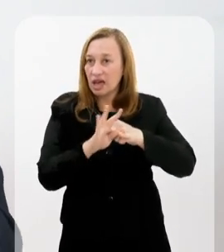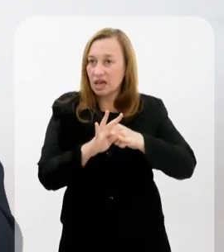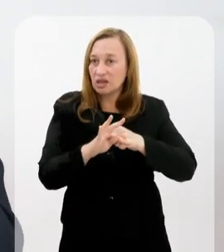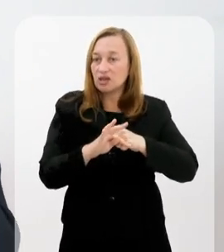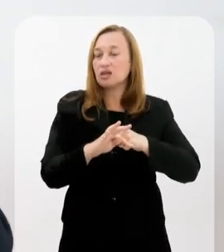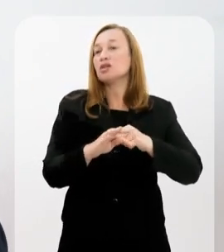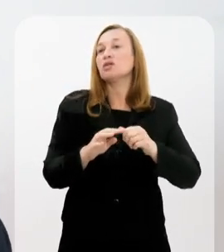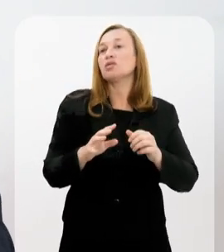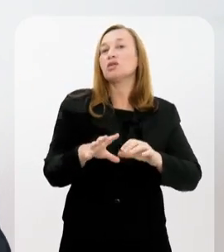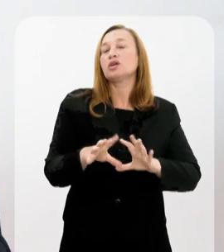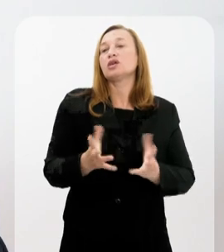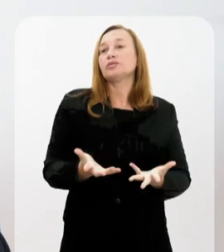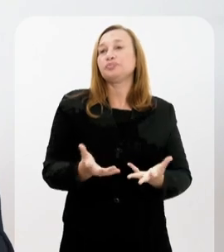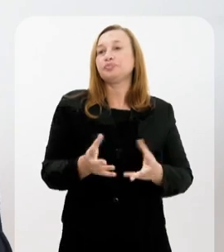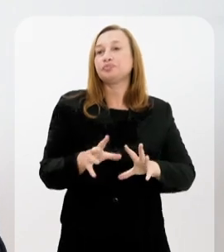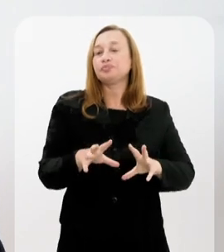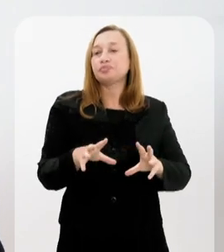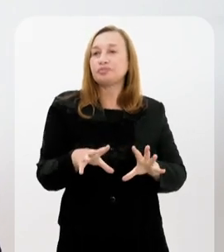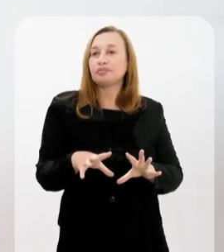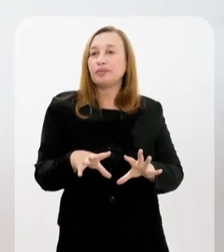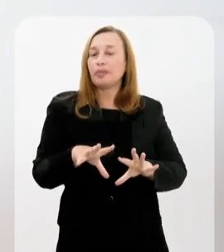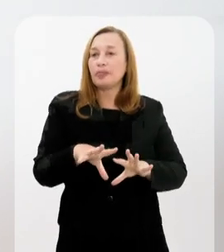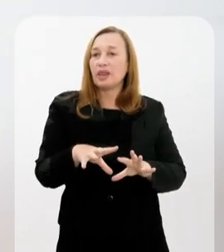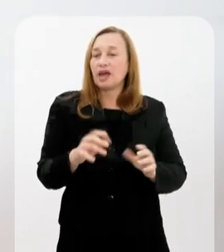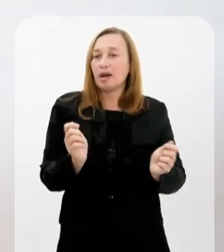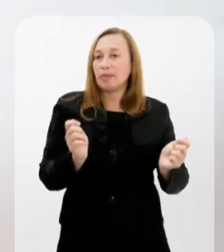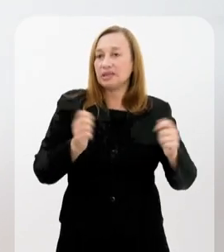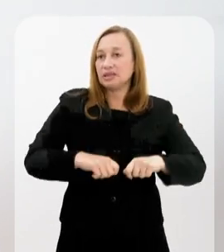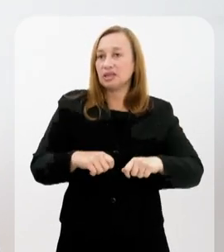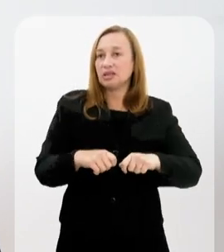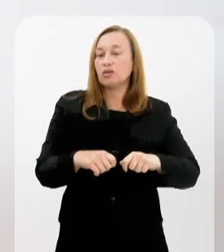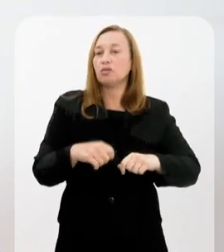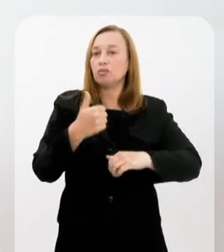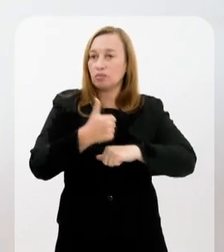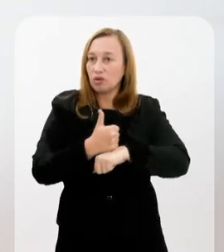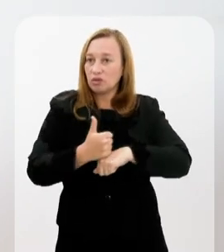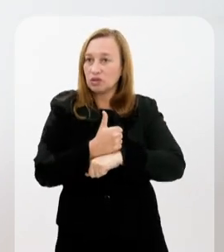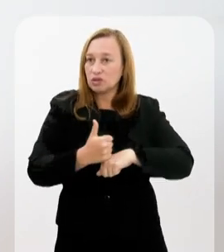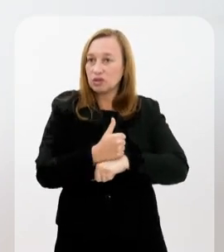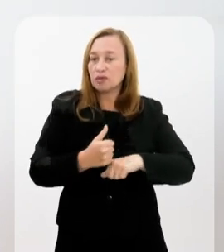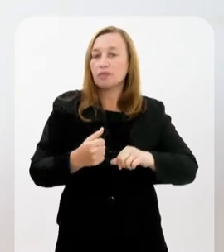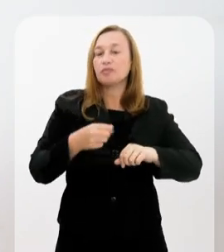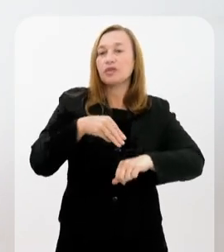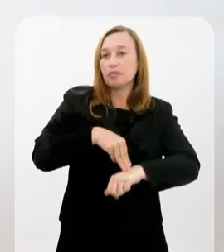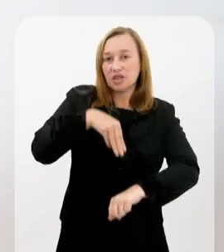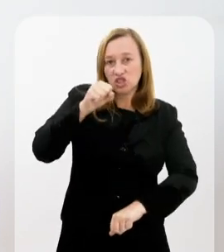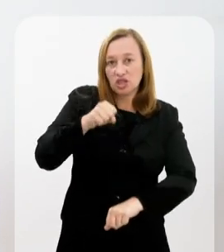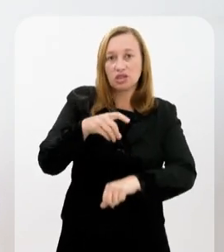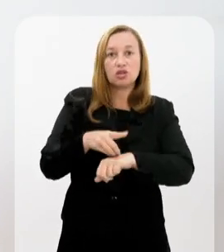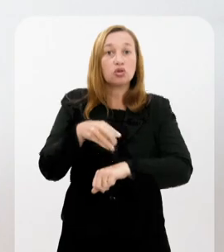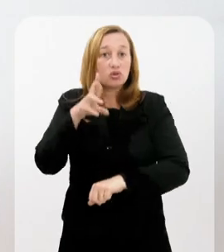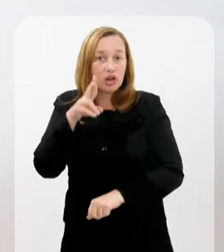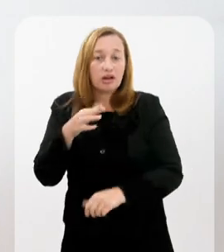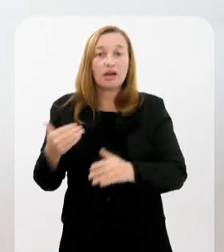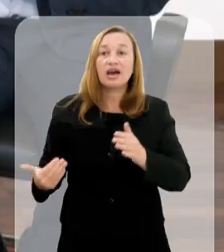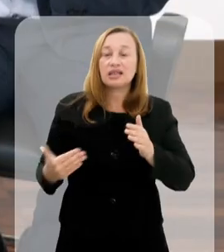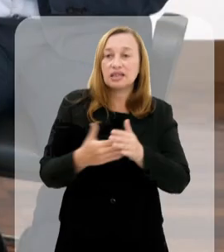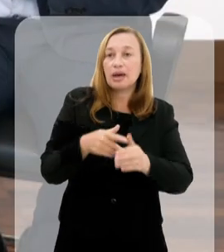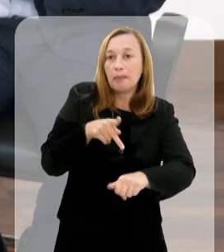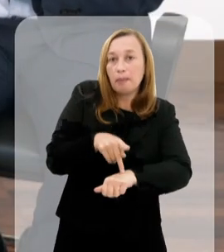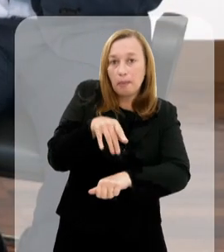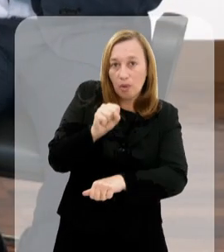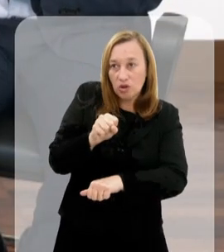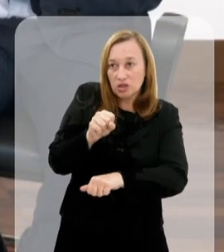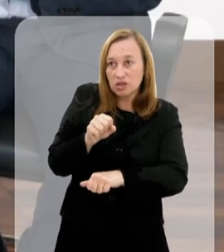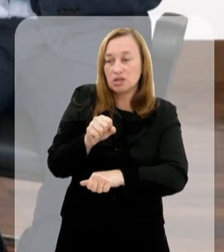técnico, que fazem qualificação profissional, que pode fazer uma graduação, pode fazer um mestrado e um doutorado. Ou seja, a gente tem